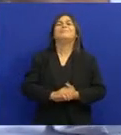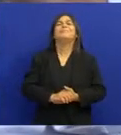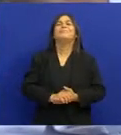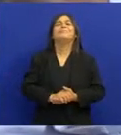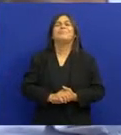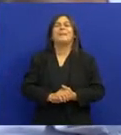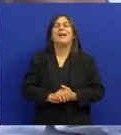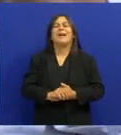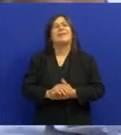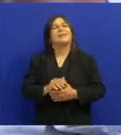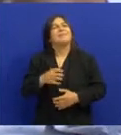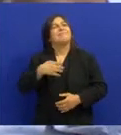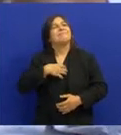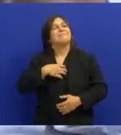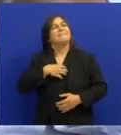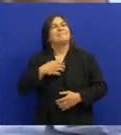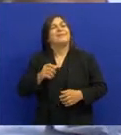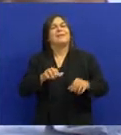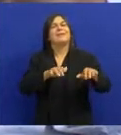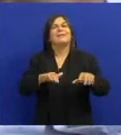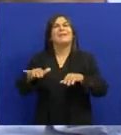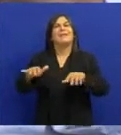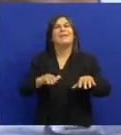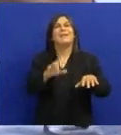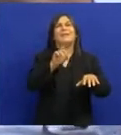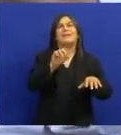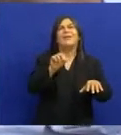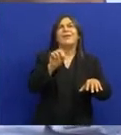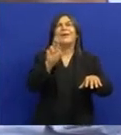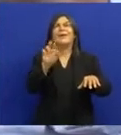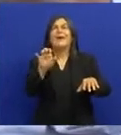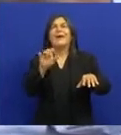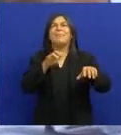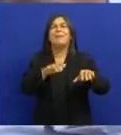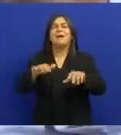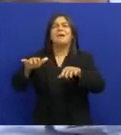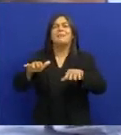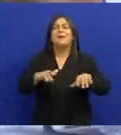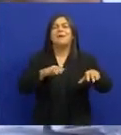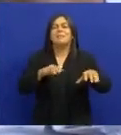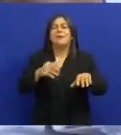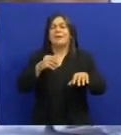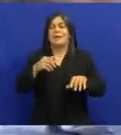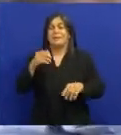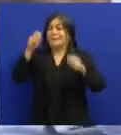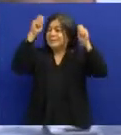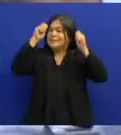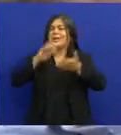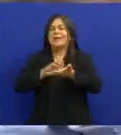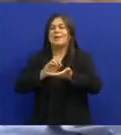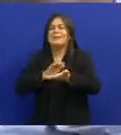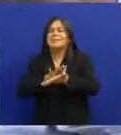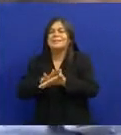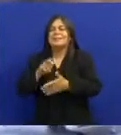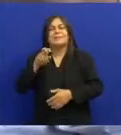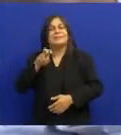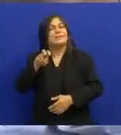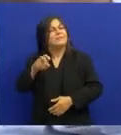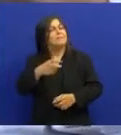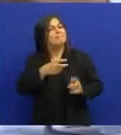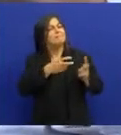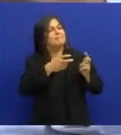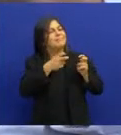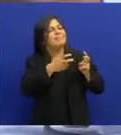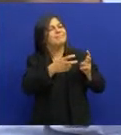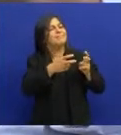ouvia o ensaio dela Dó, ré, mi, fá, sol, si, dó, si, lá Aquela coisa bem simples